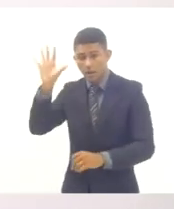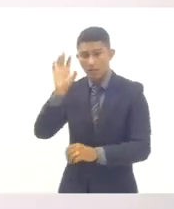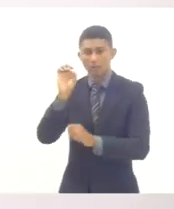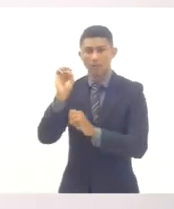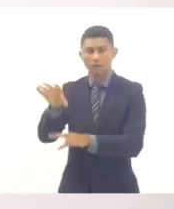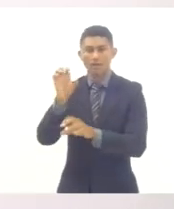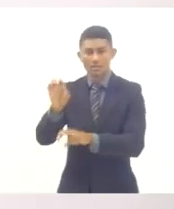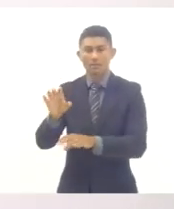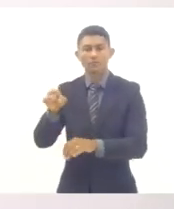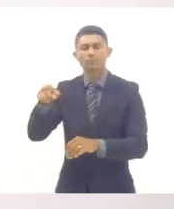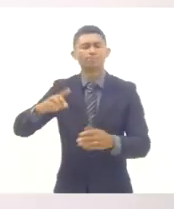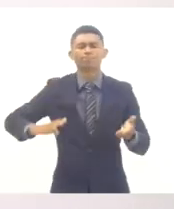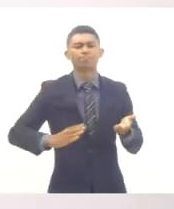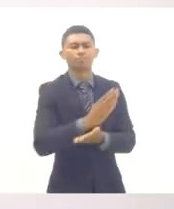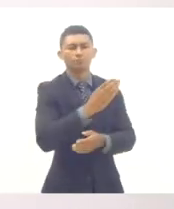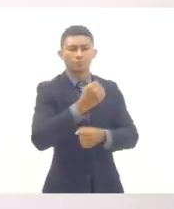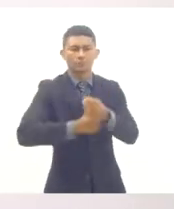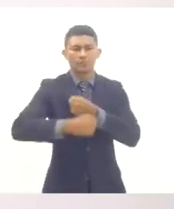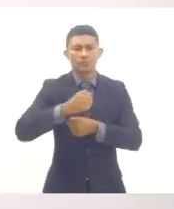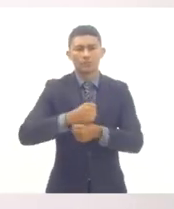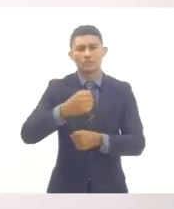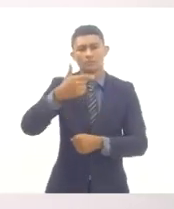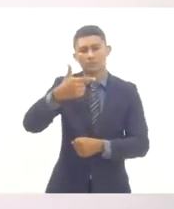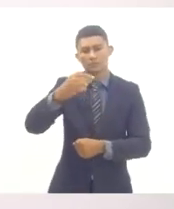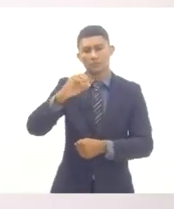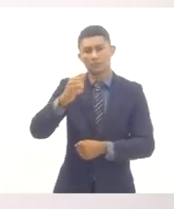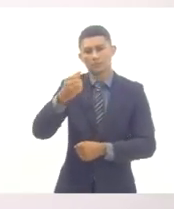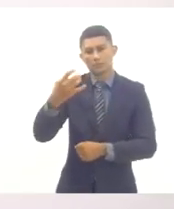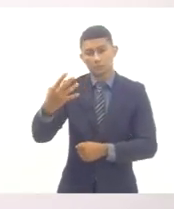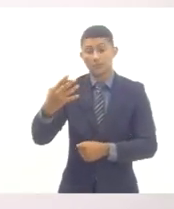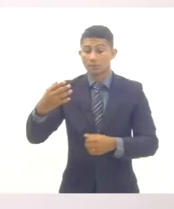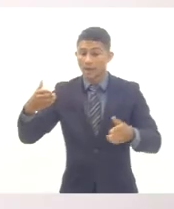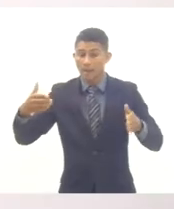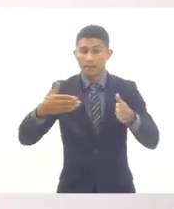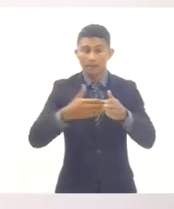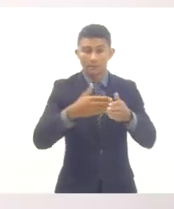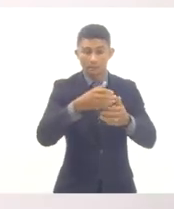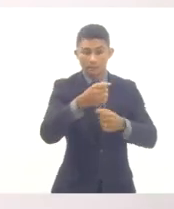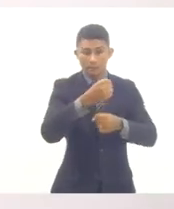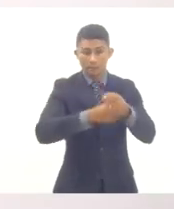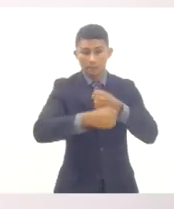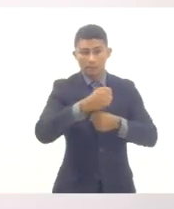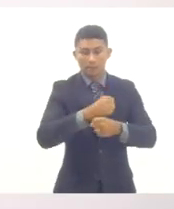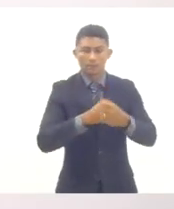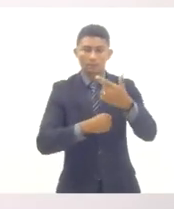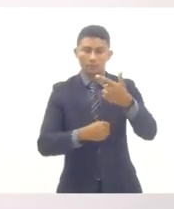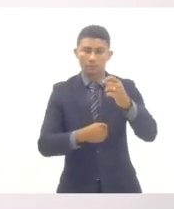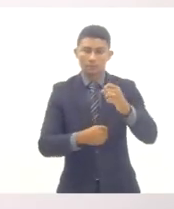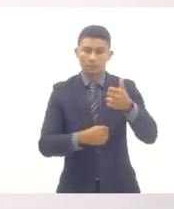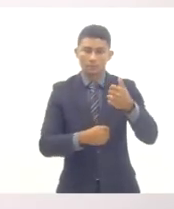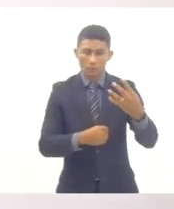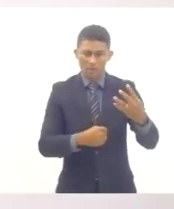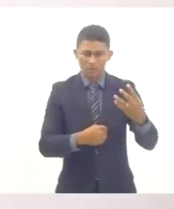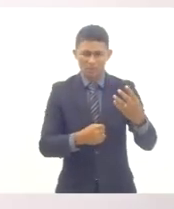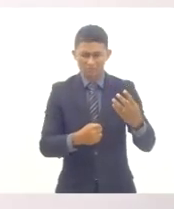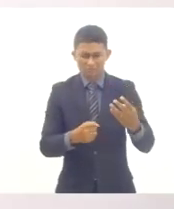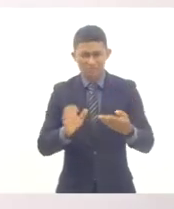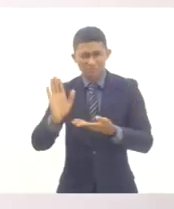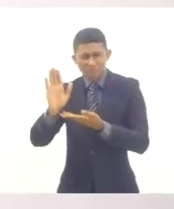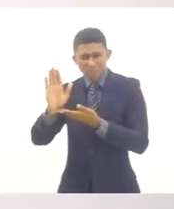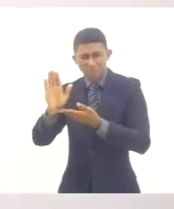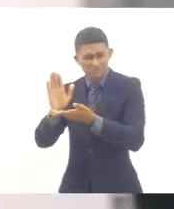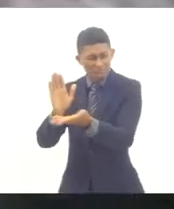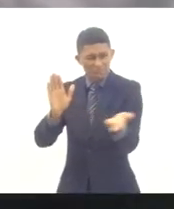em 2014, portanto, com vigência até 2024, ele não está sendo cumprido. Então,